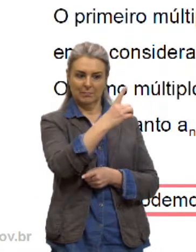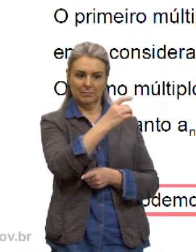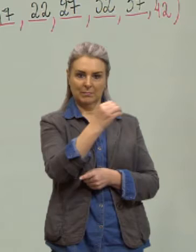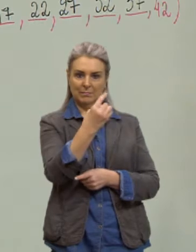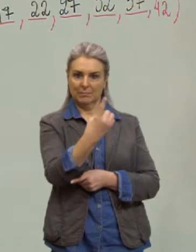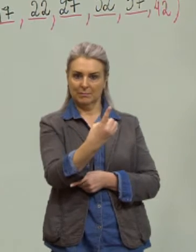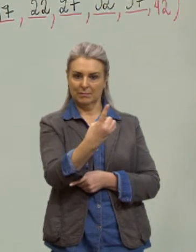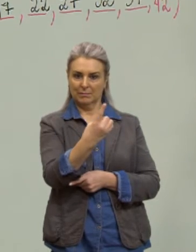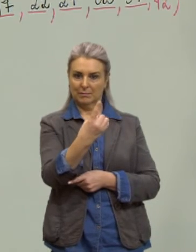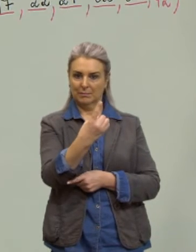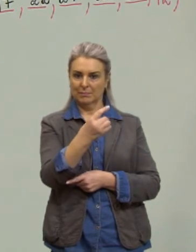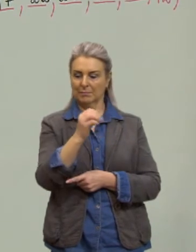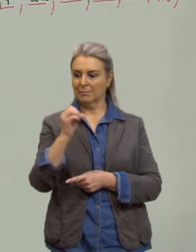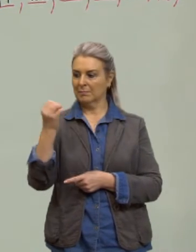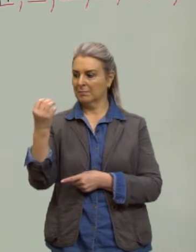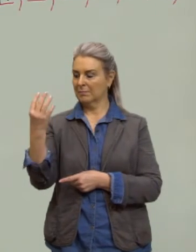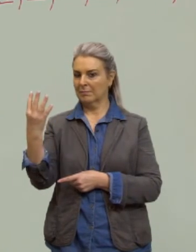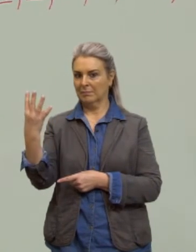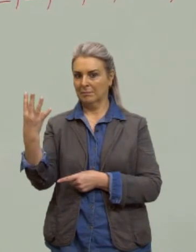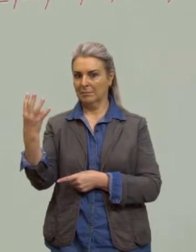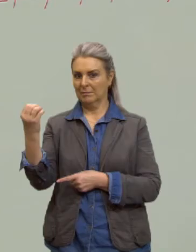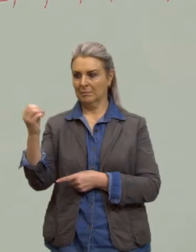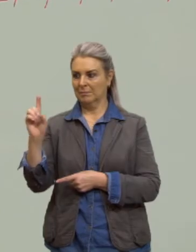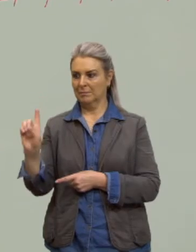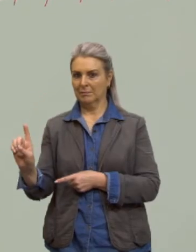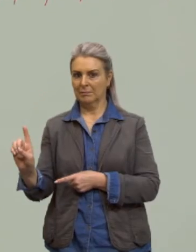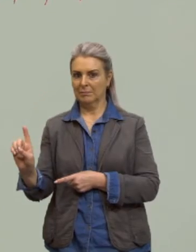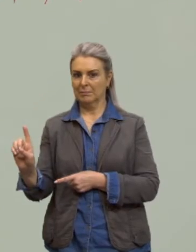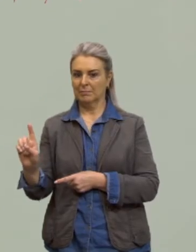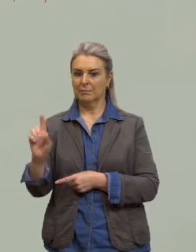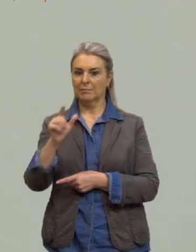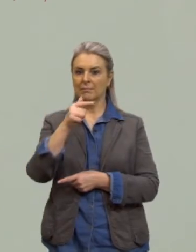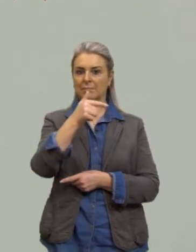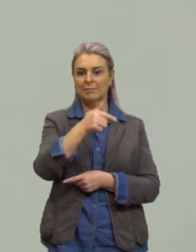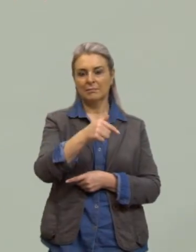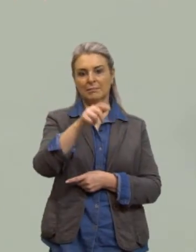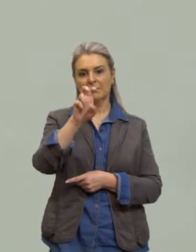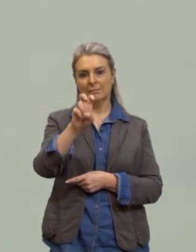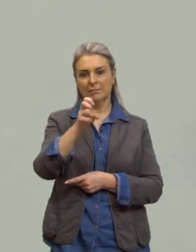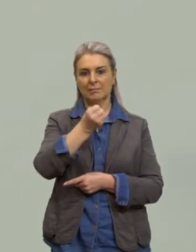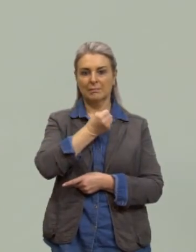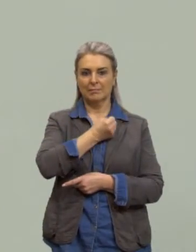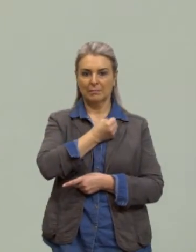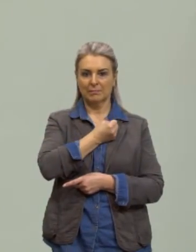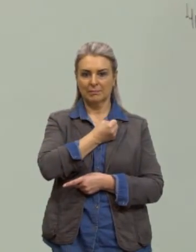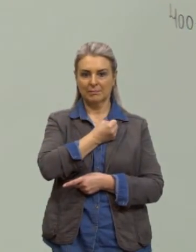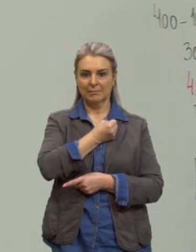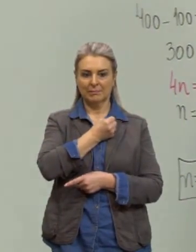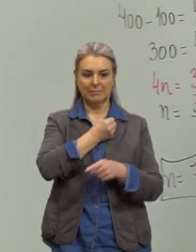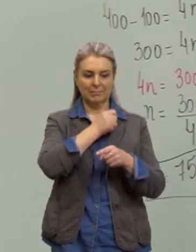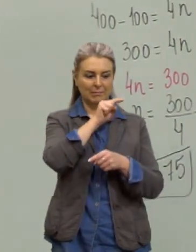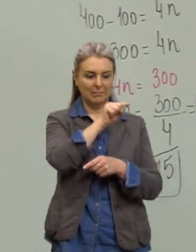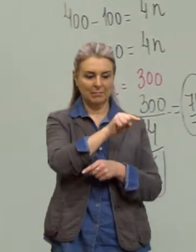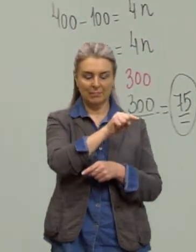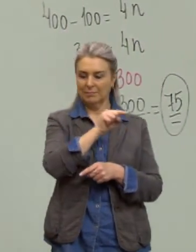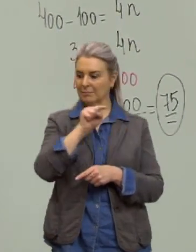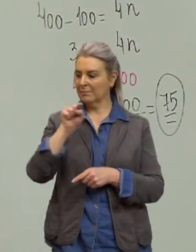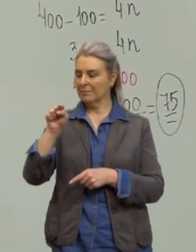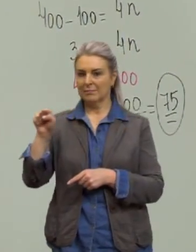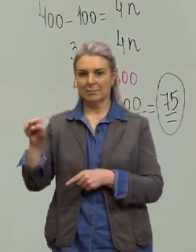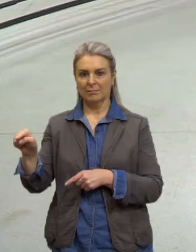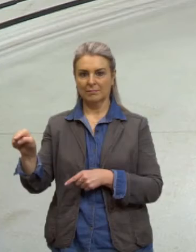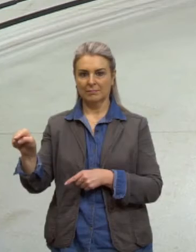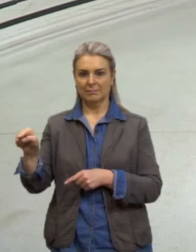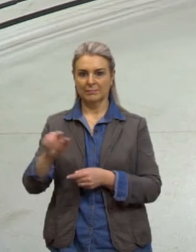um até o quatrocentos e um são setenta e cinco termos tem setenta e cinco números ali certo?